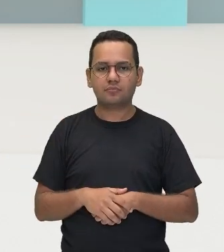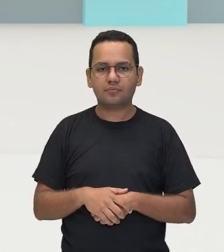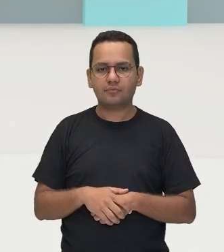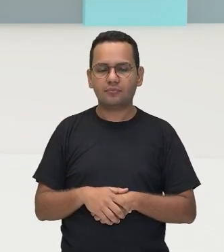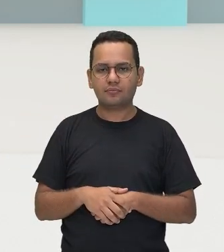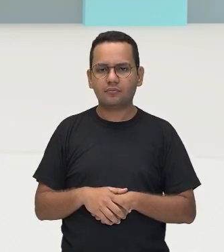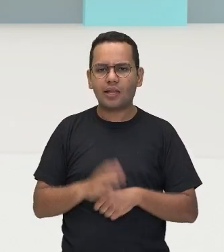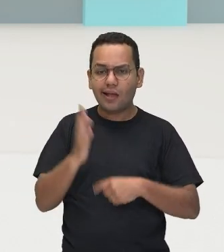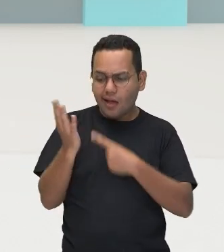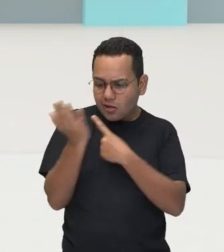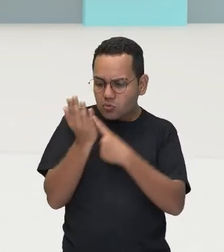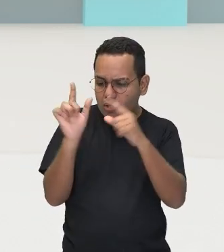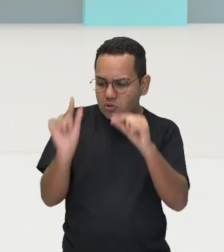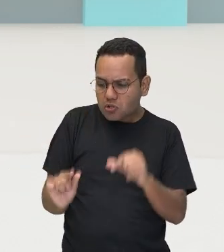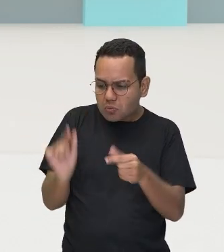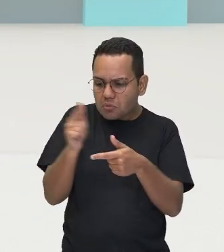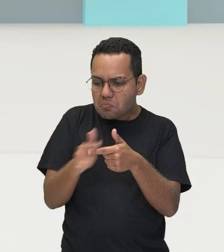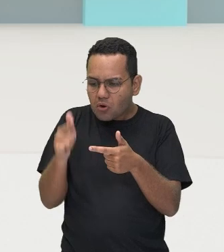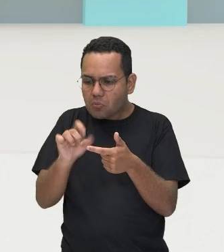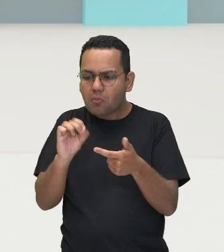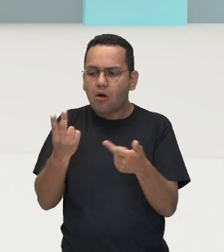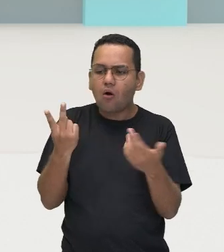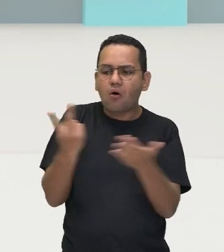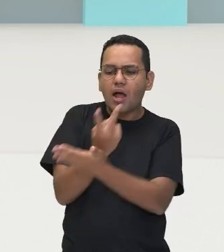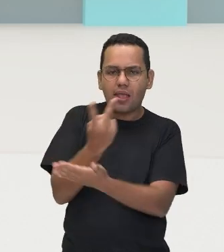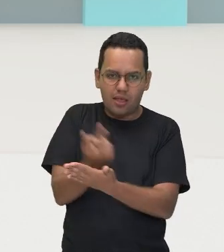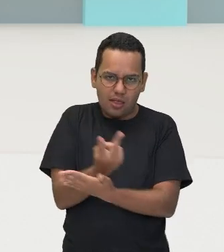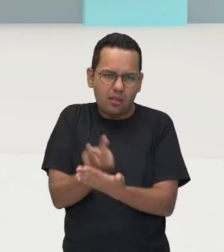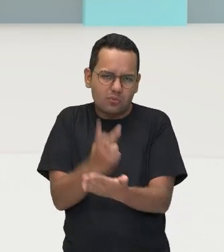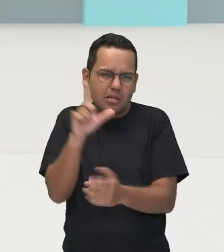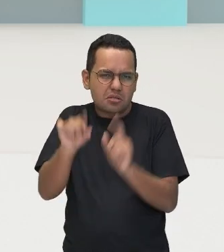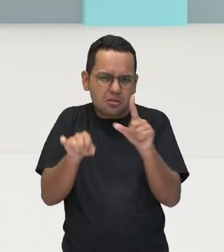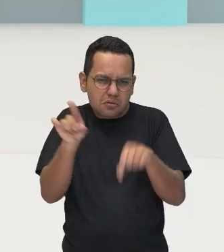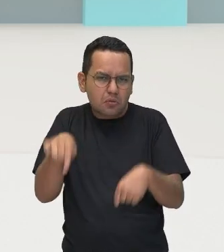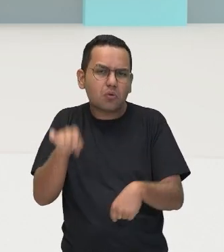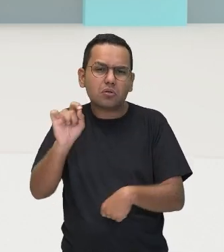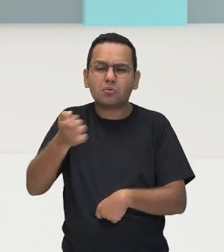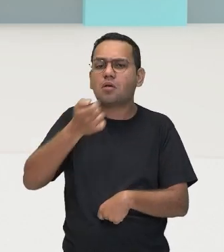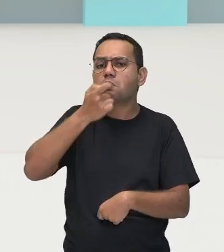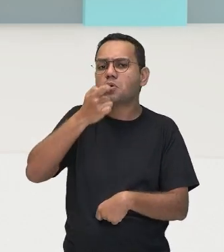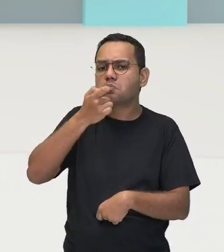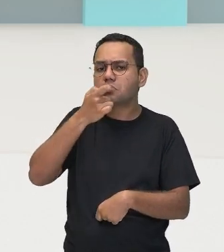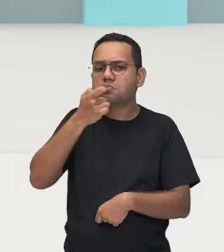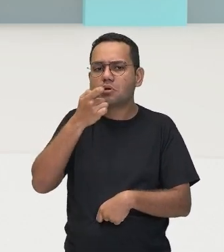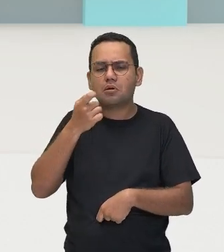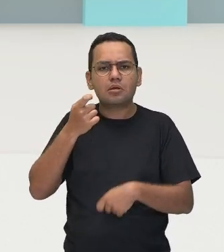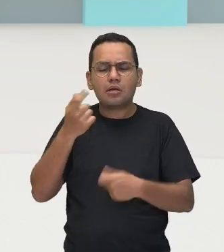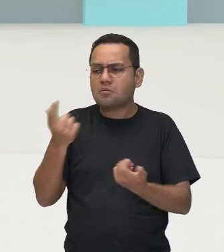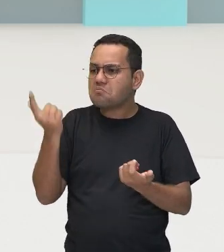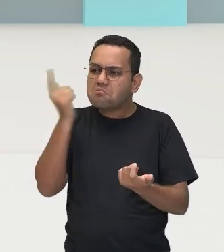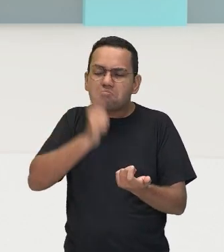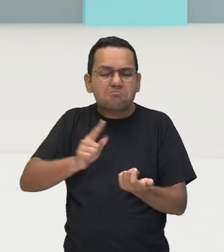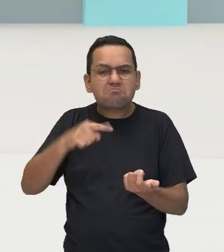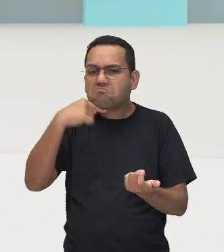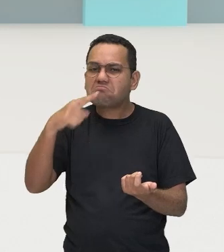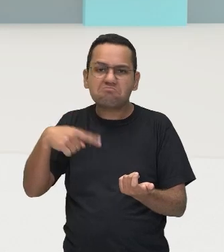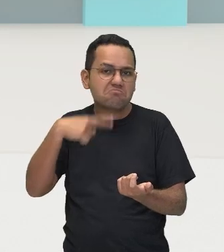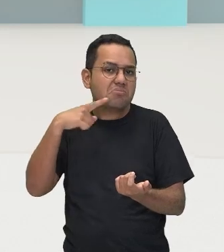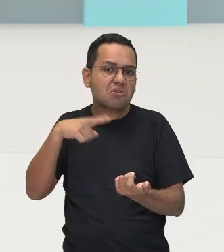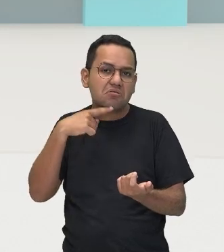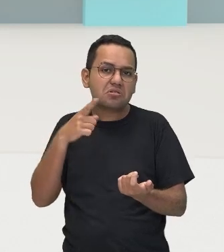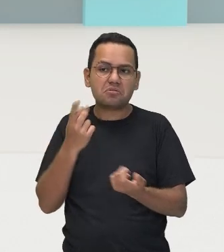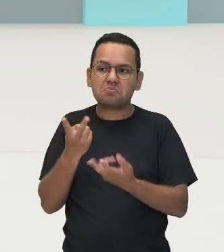erros que acontecem aí por causa do... do que, às vezes, um árbitro não consegue visualizar, gente. É complicado, né?